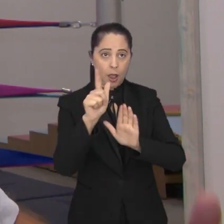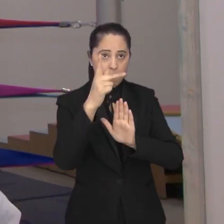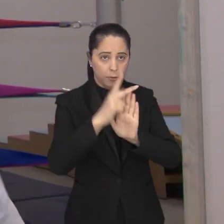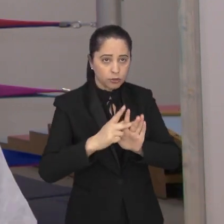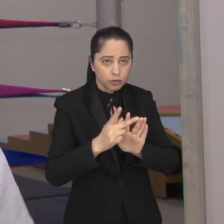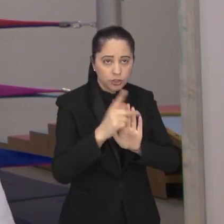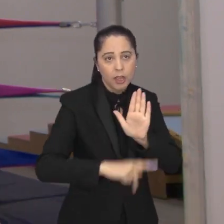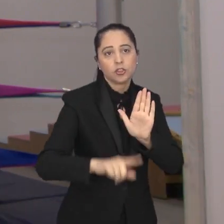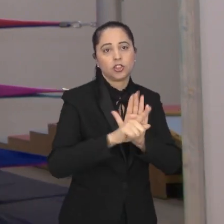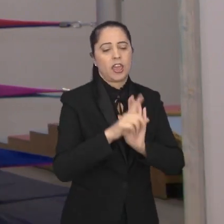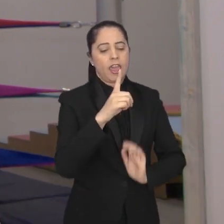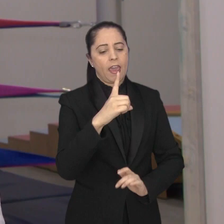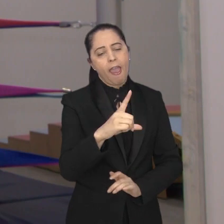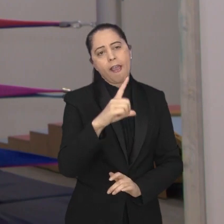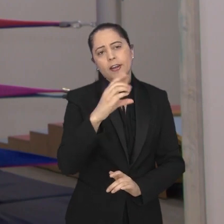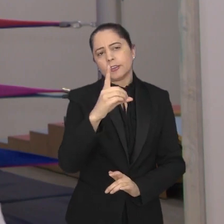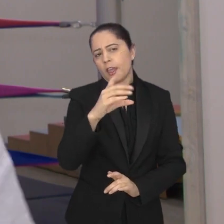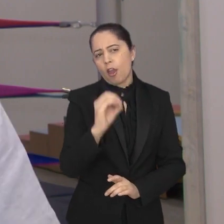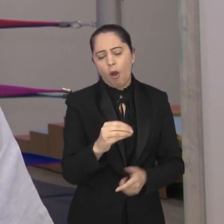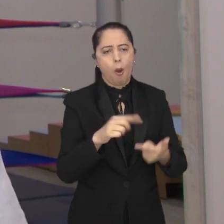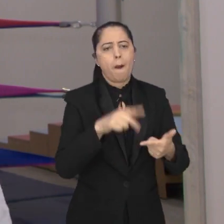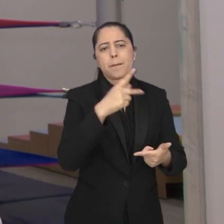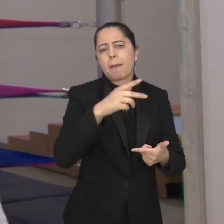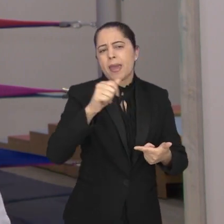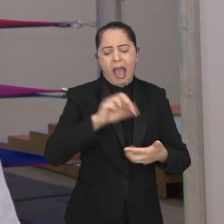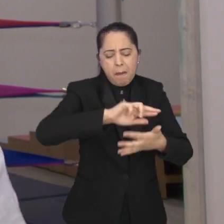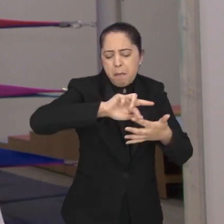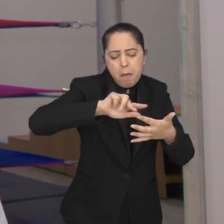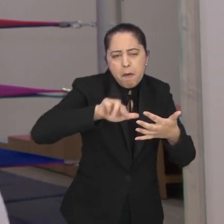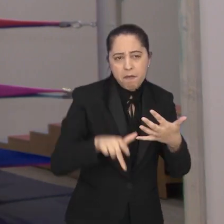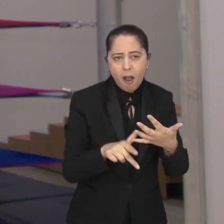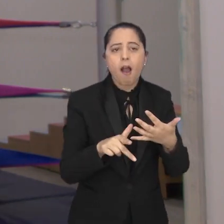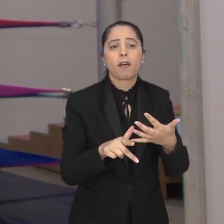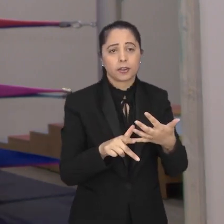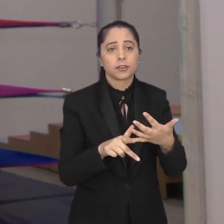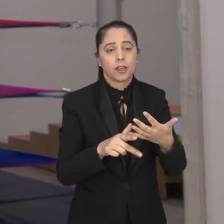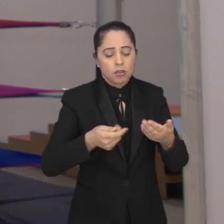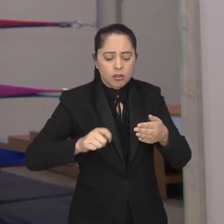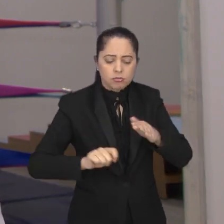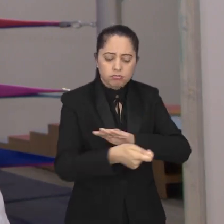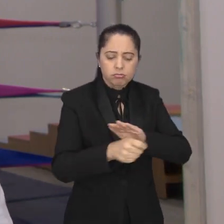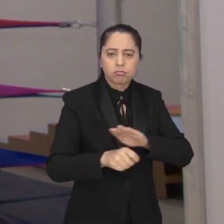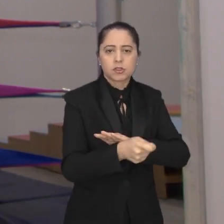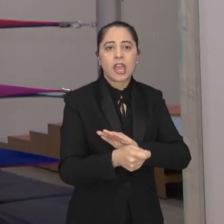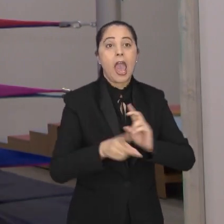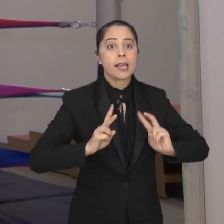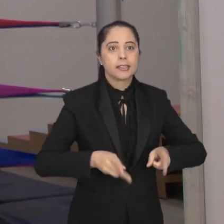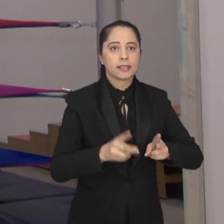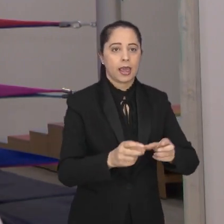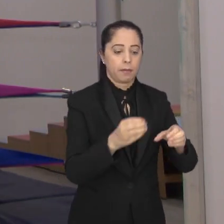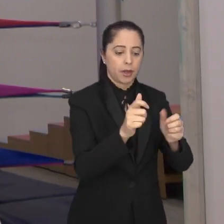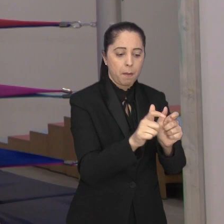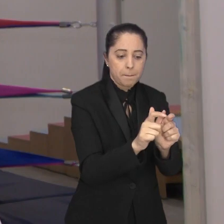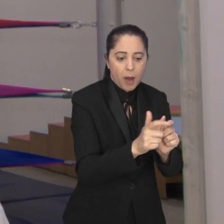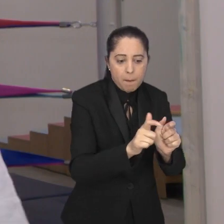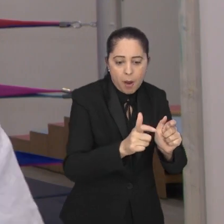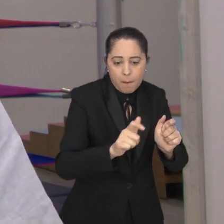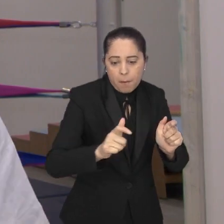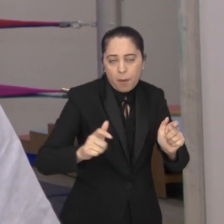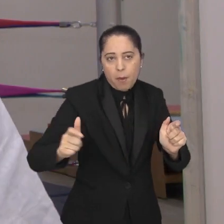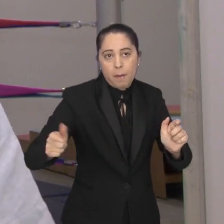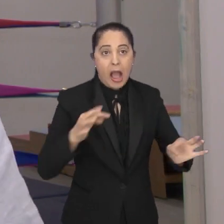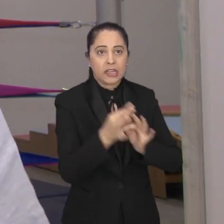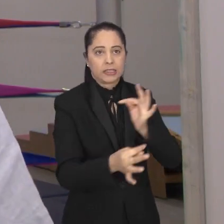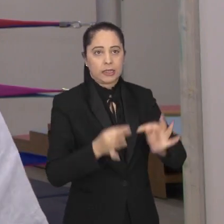projetos de lei, principalmente da LDO, na LOA, no PPA, que a gente consegue direcionar investimento para ampliar cada vez mais o